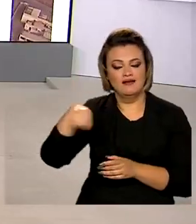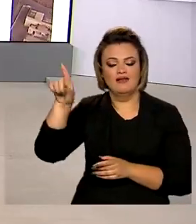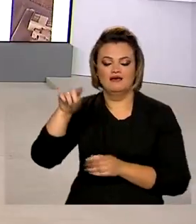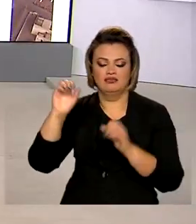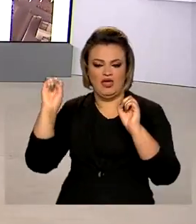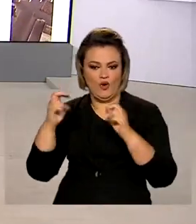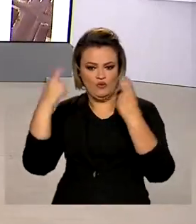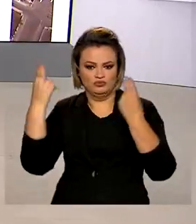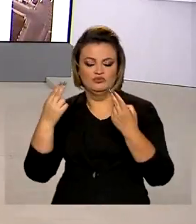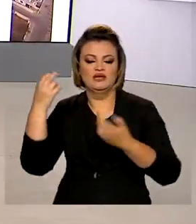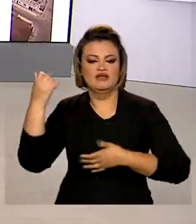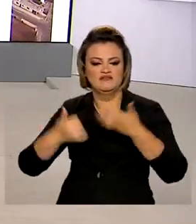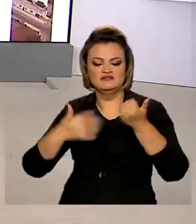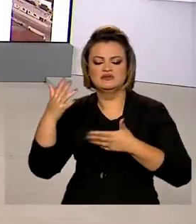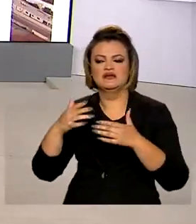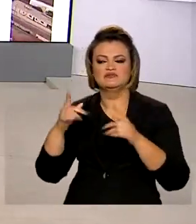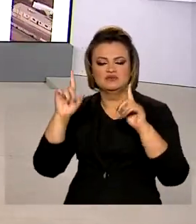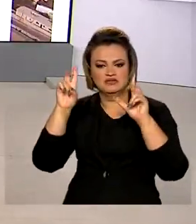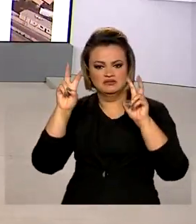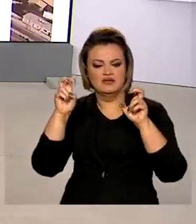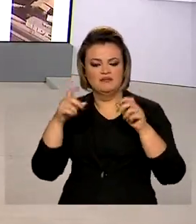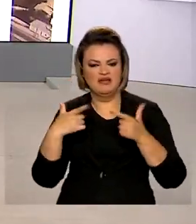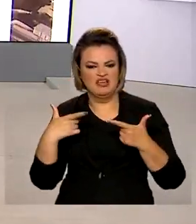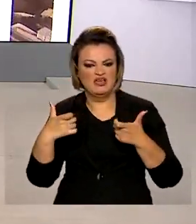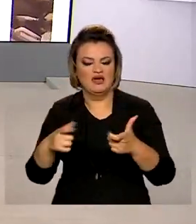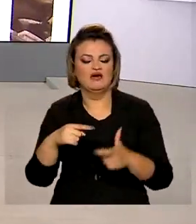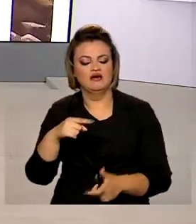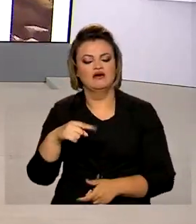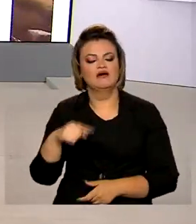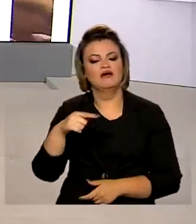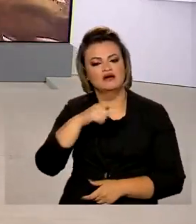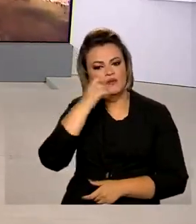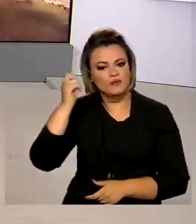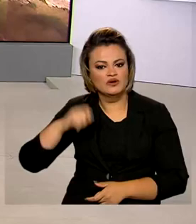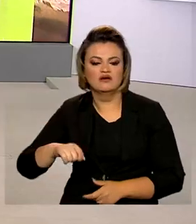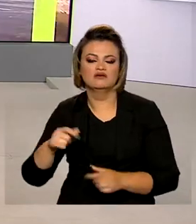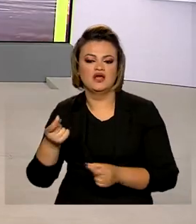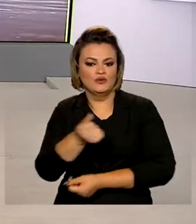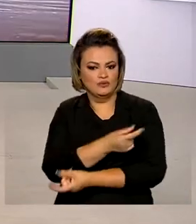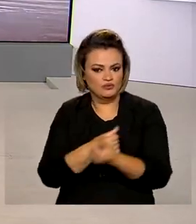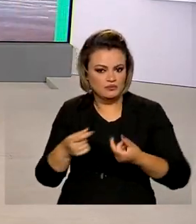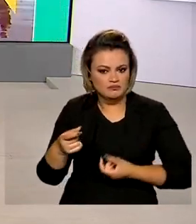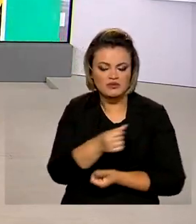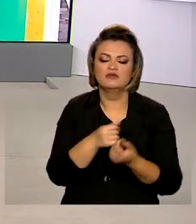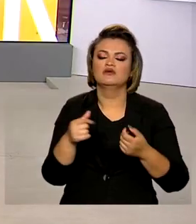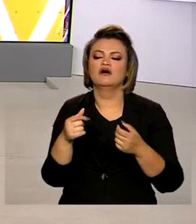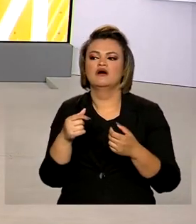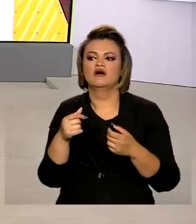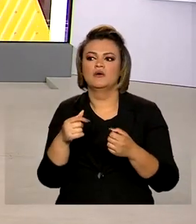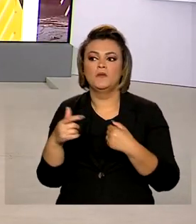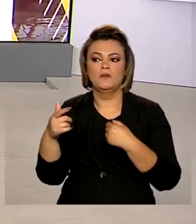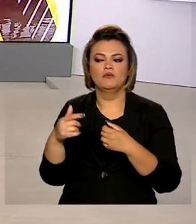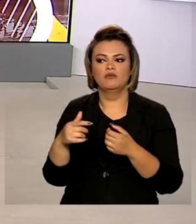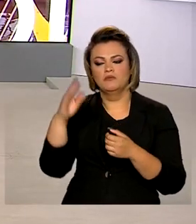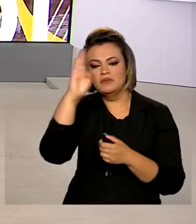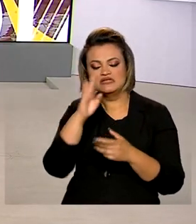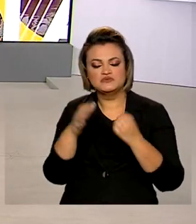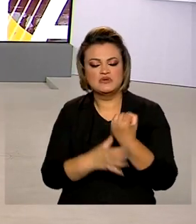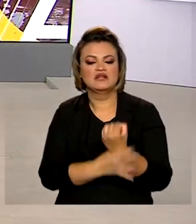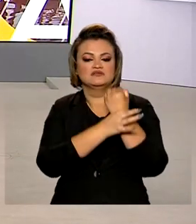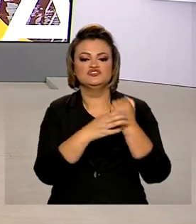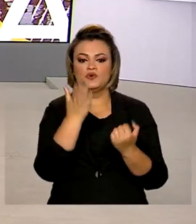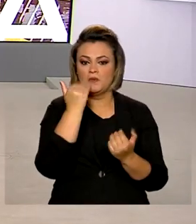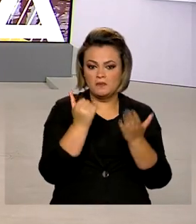discurso a guerra na Ucrânia e a economia mundial pós-pandemia, além do papel do Brasil na garantia da segurança alimentar